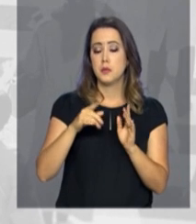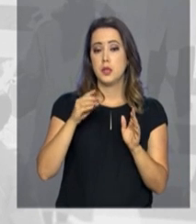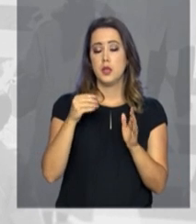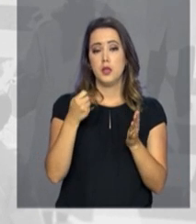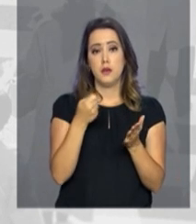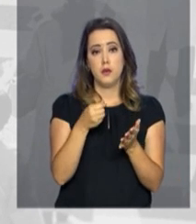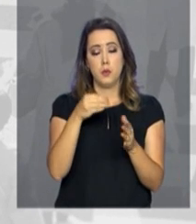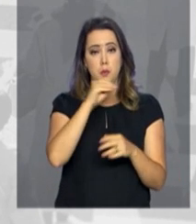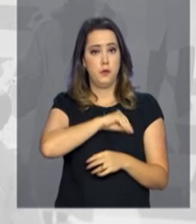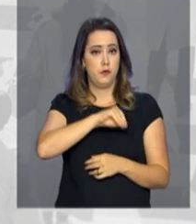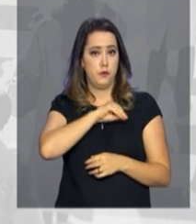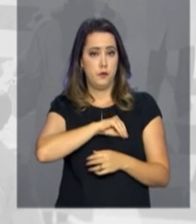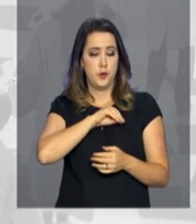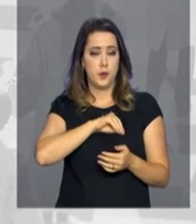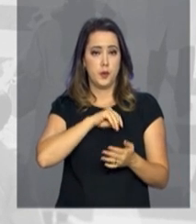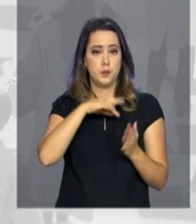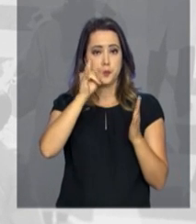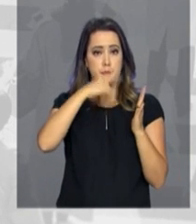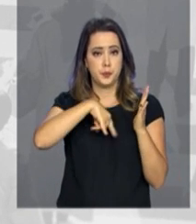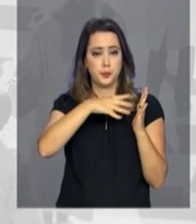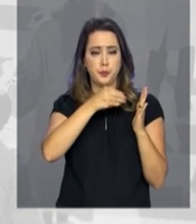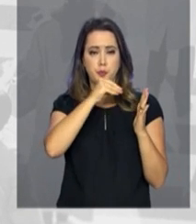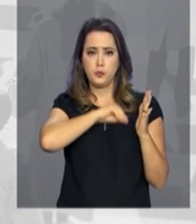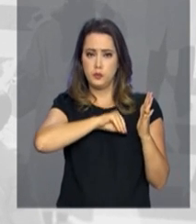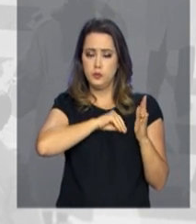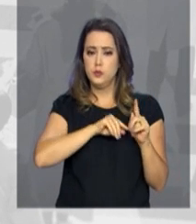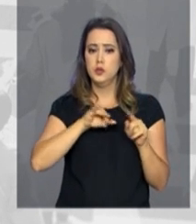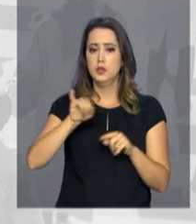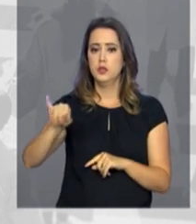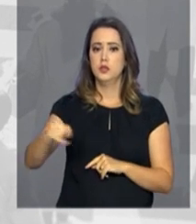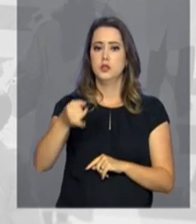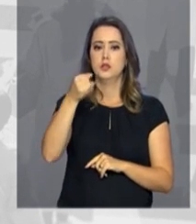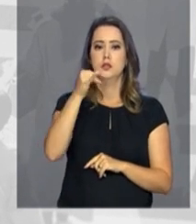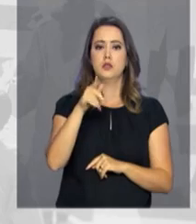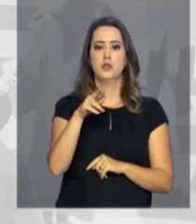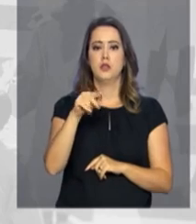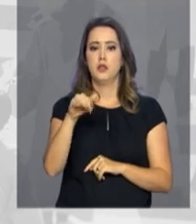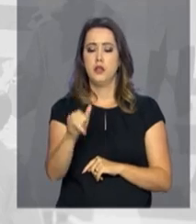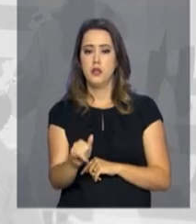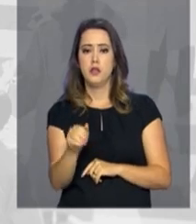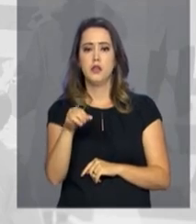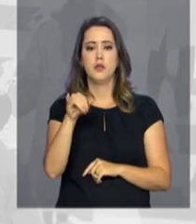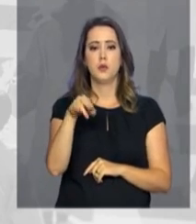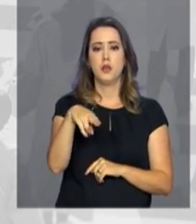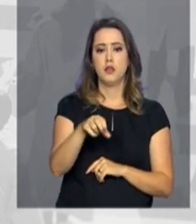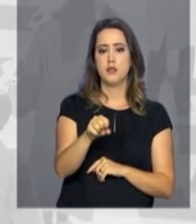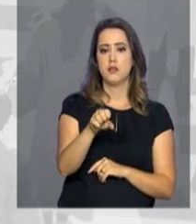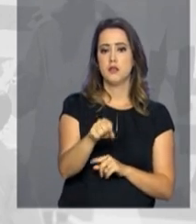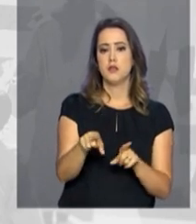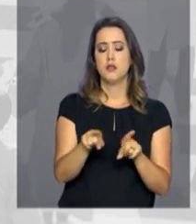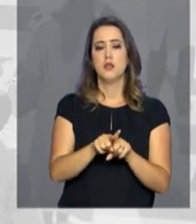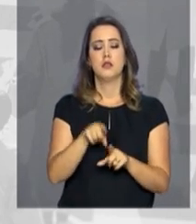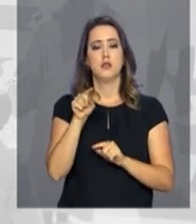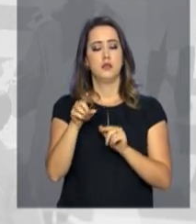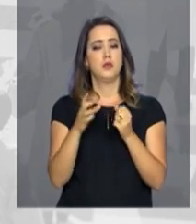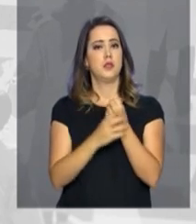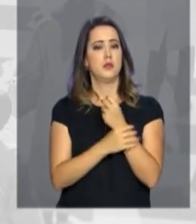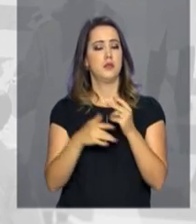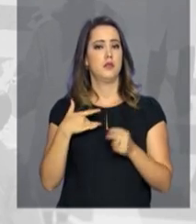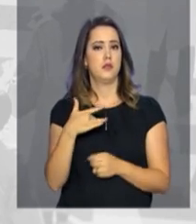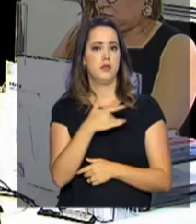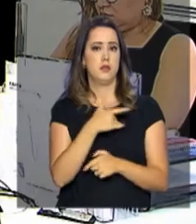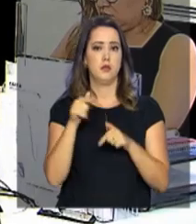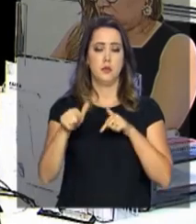pagamento. E em janeiro de 2019, a guia da Previdência Social e os dados de segurança e saúde do